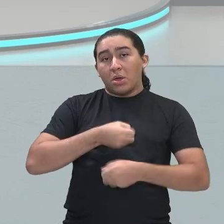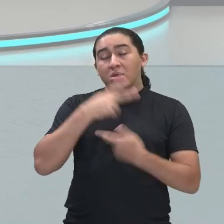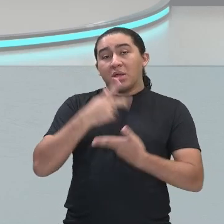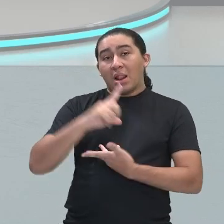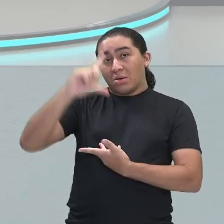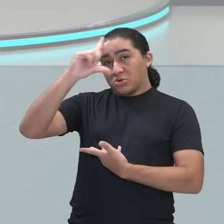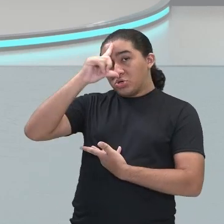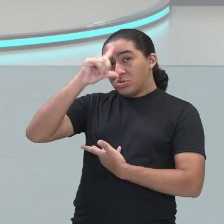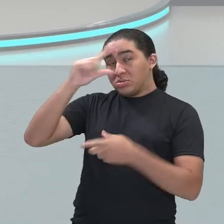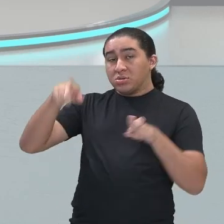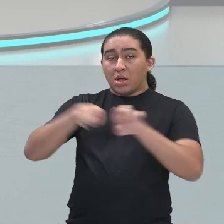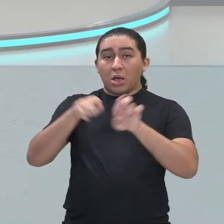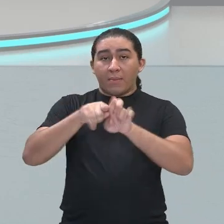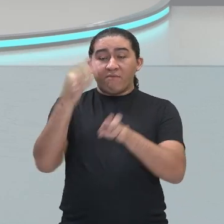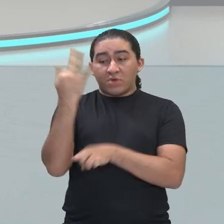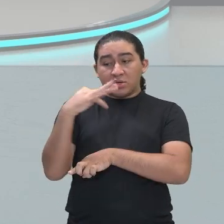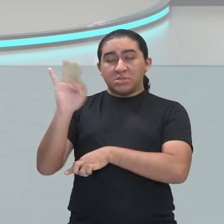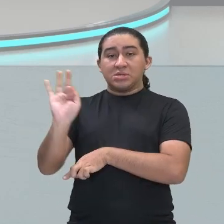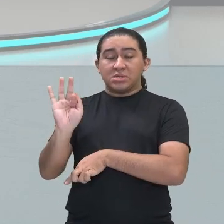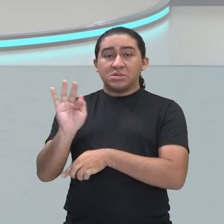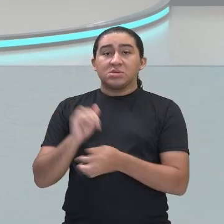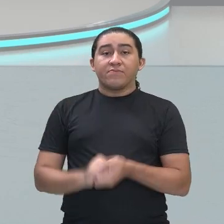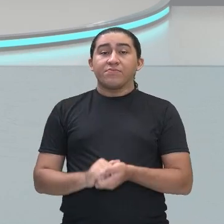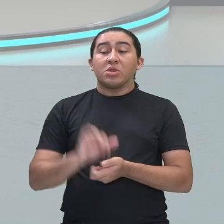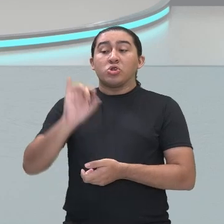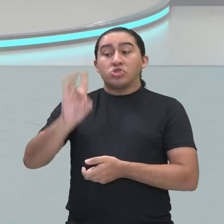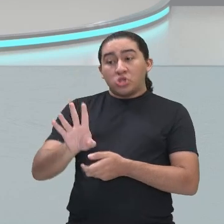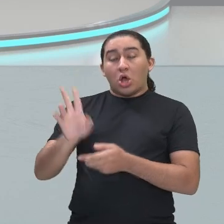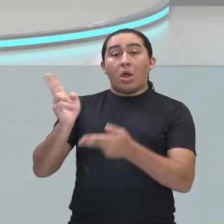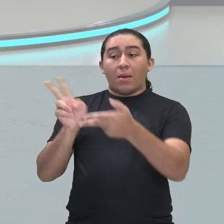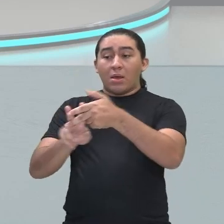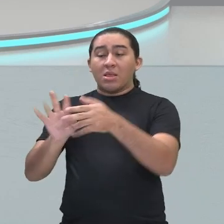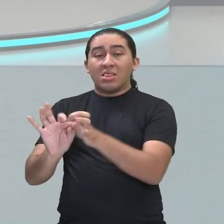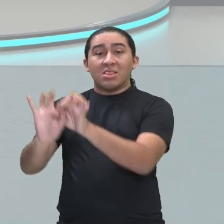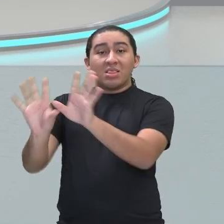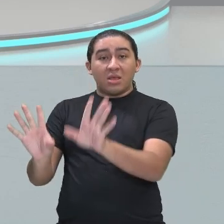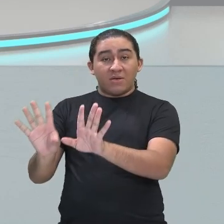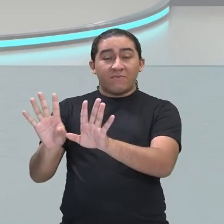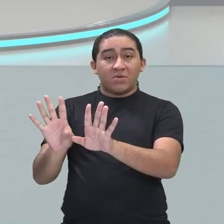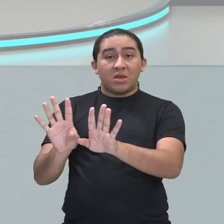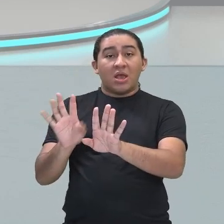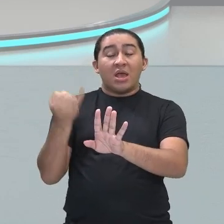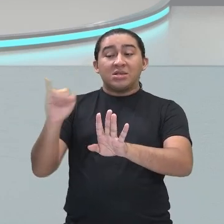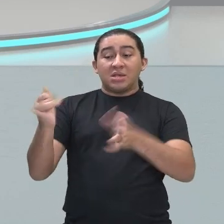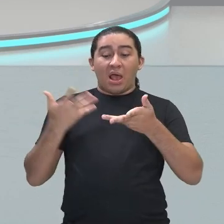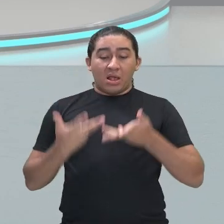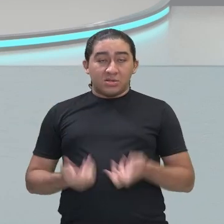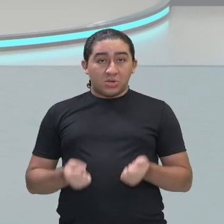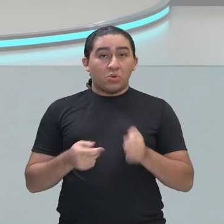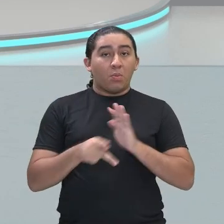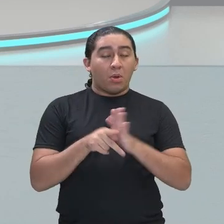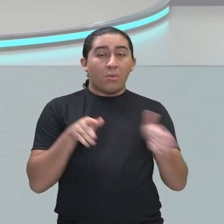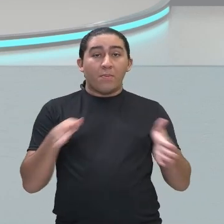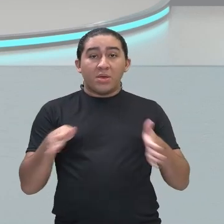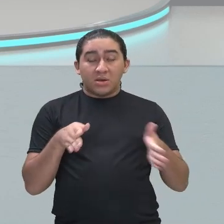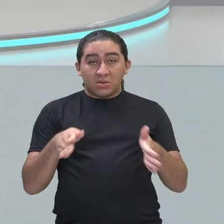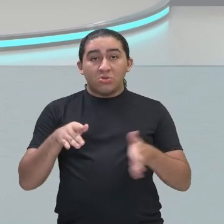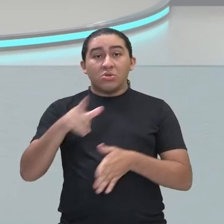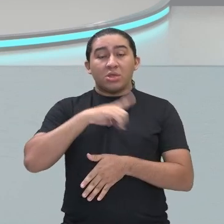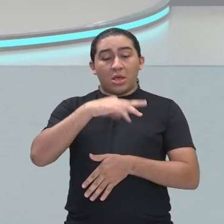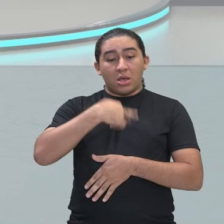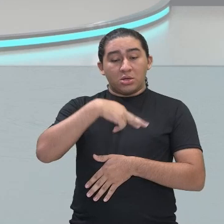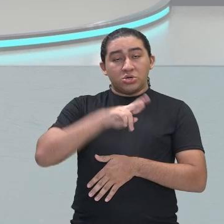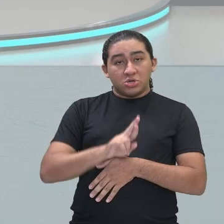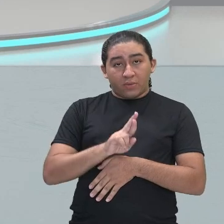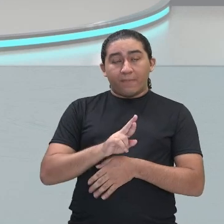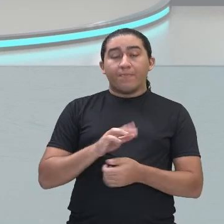apenas ao se mostrar conformado com as tradições morais e religiosas da época. Continuou